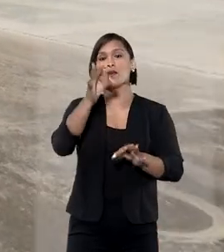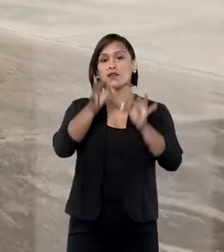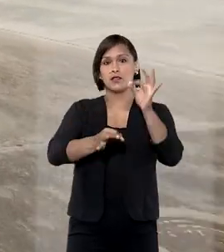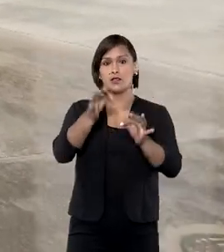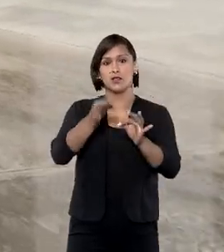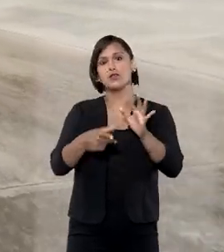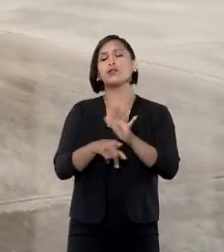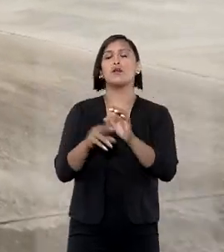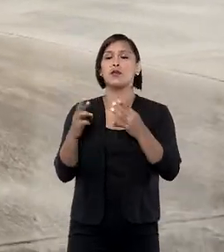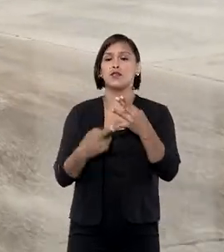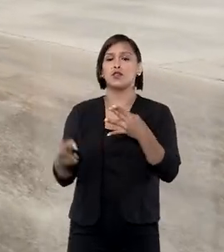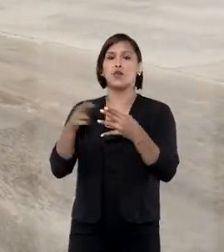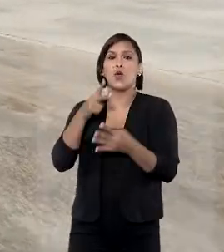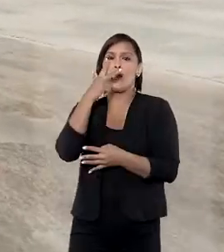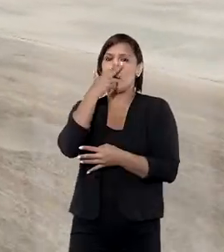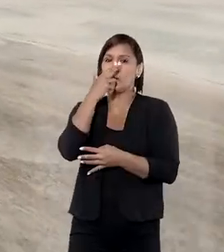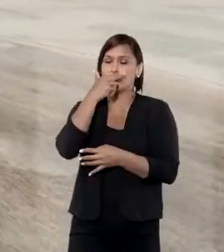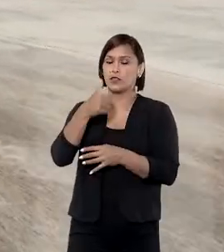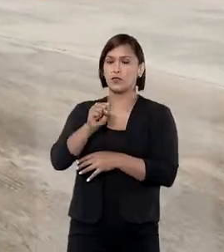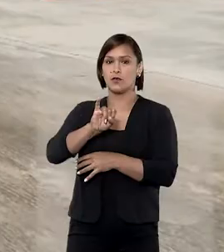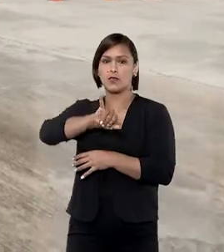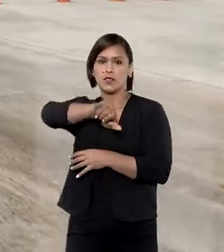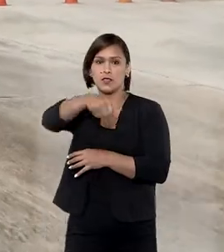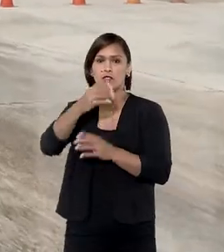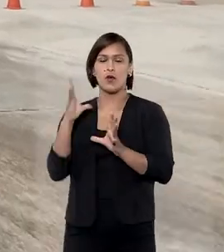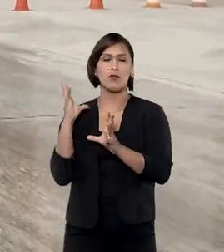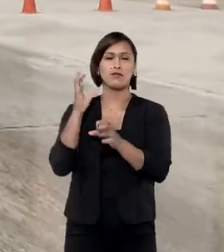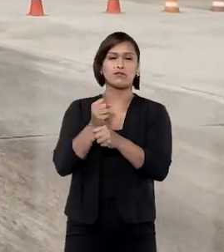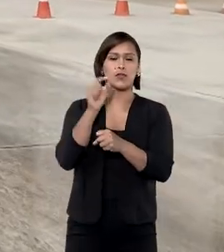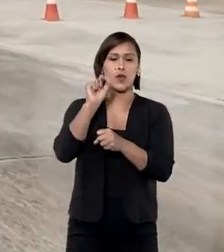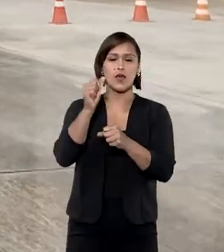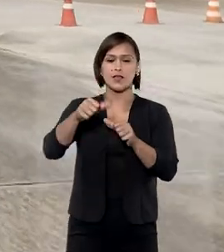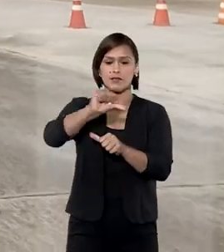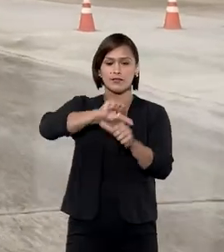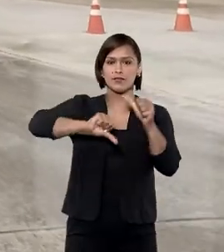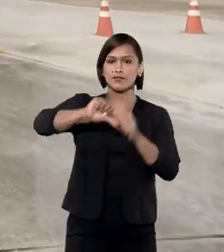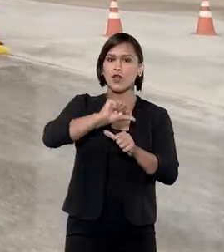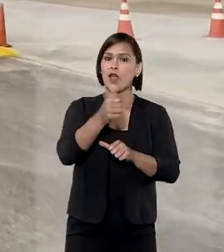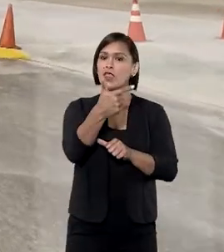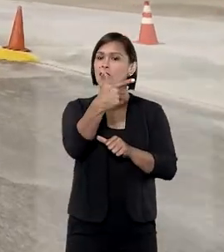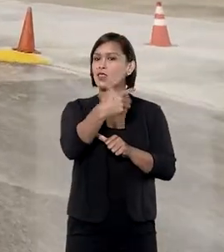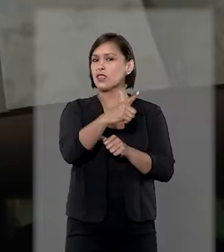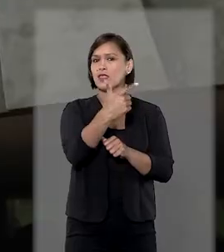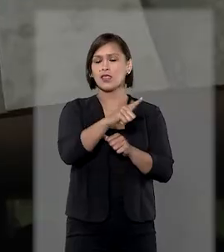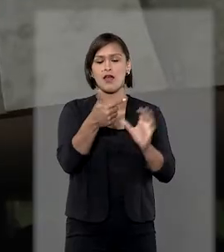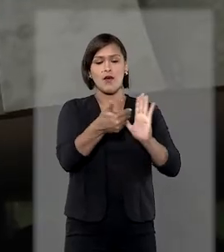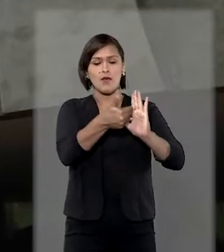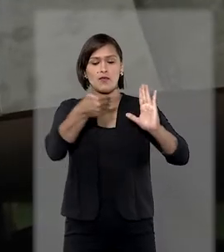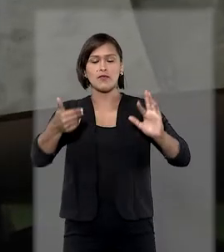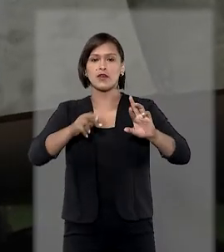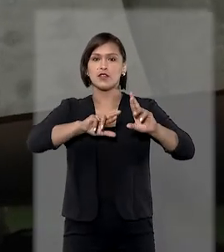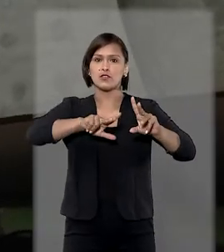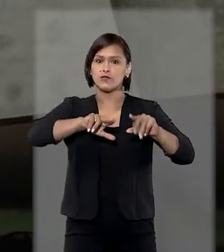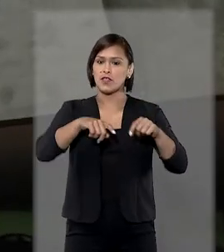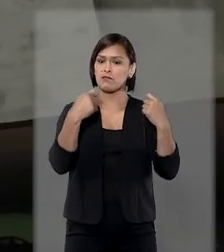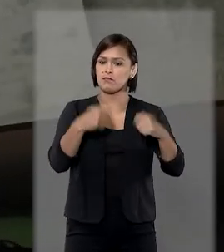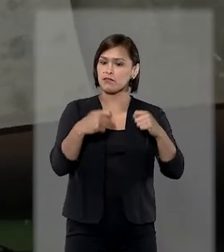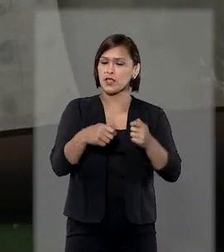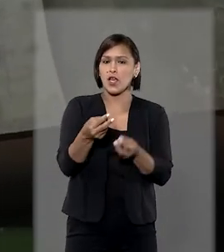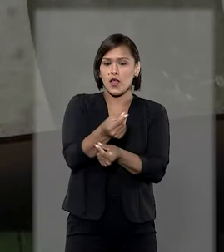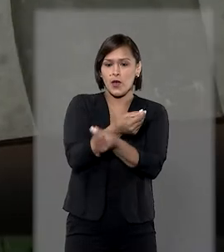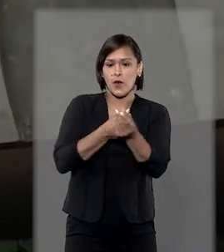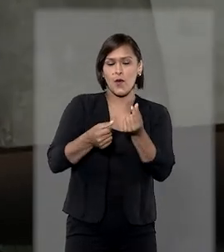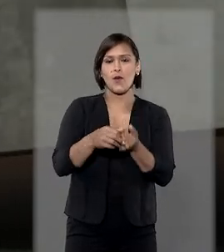julgamento de recurso repetitivo, o STJ concluiu que essa alteração não elimina o substrato fático da dependência